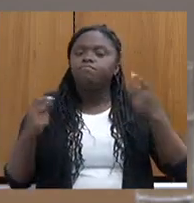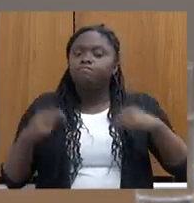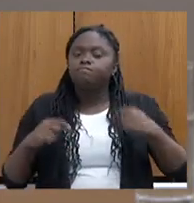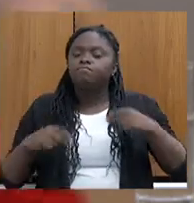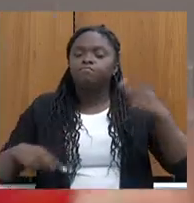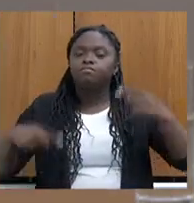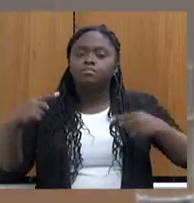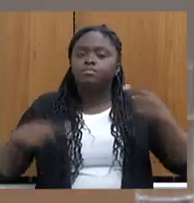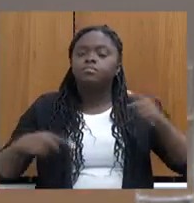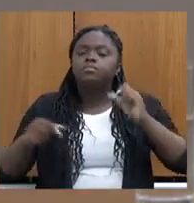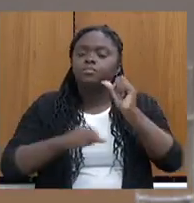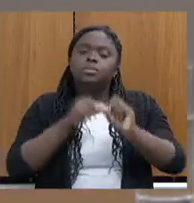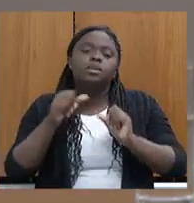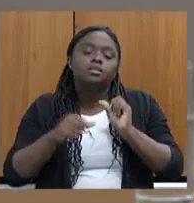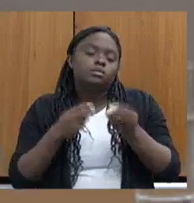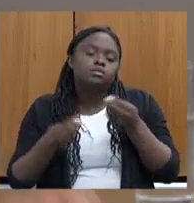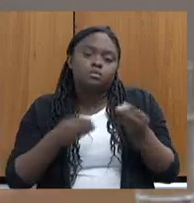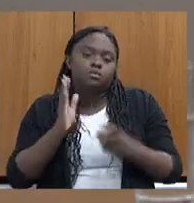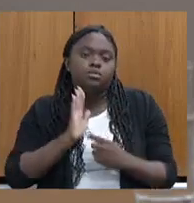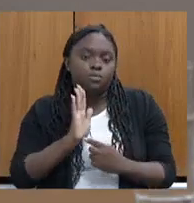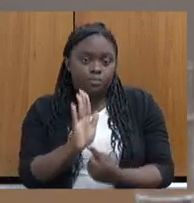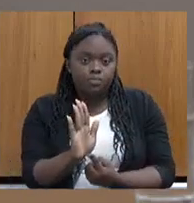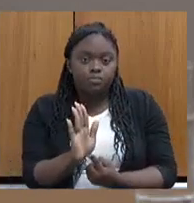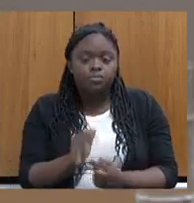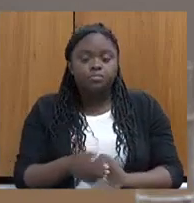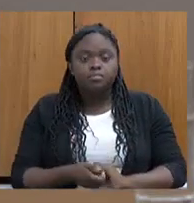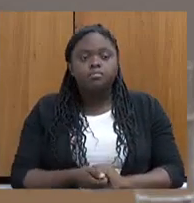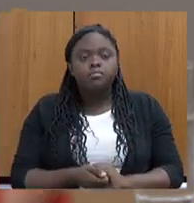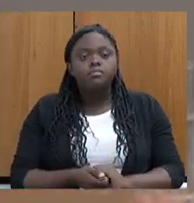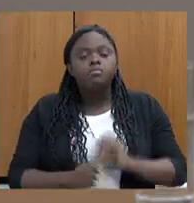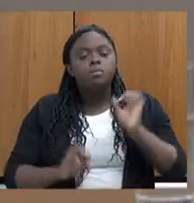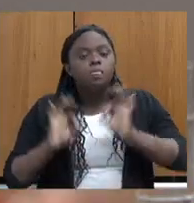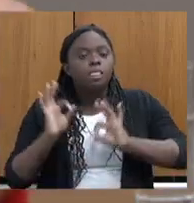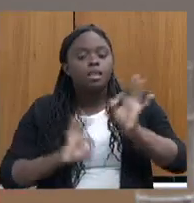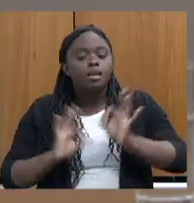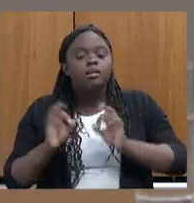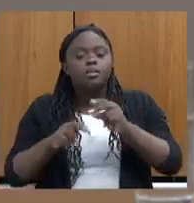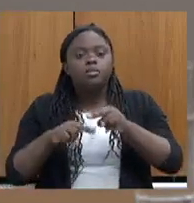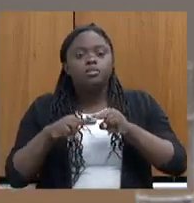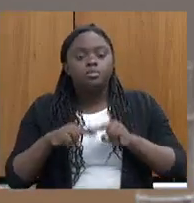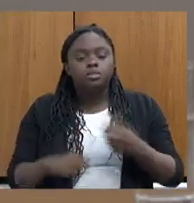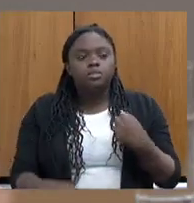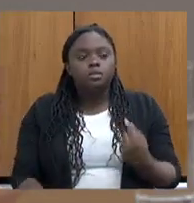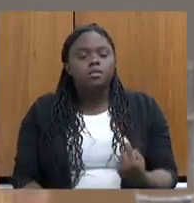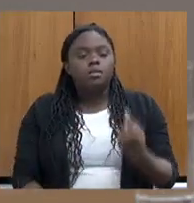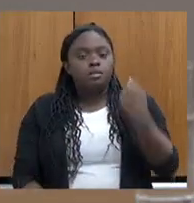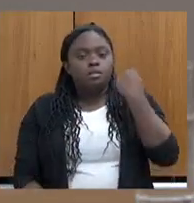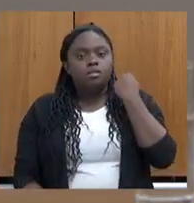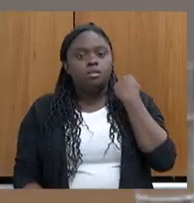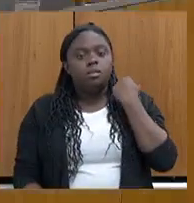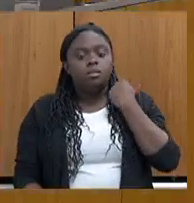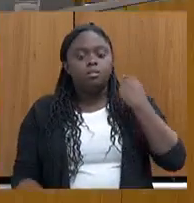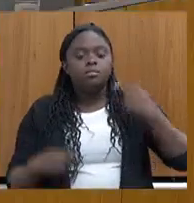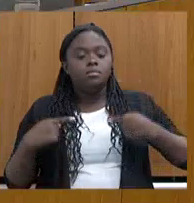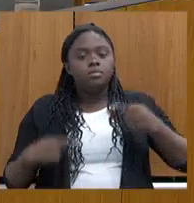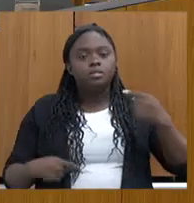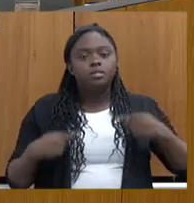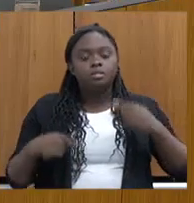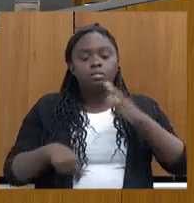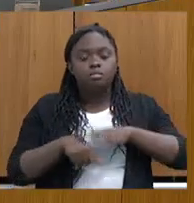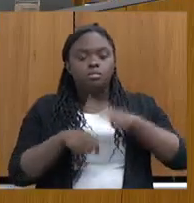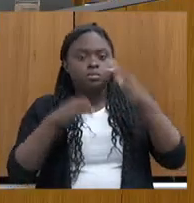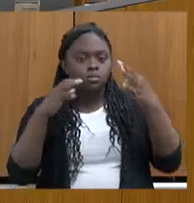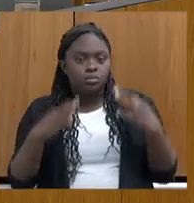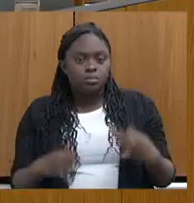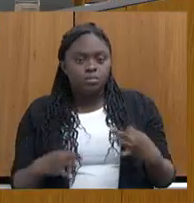a política da forma que ela é apresentada. E esse plano, por isso que eu dei um passo atrás para fazer políticas mais assertivas.